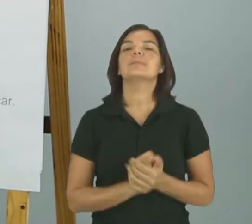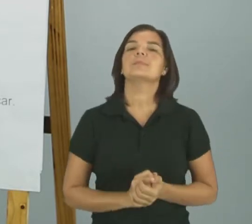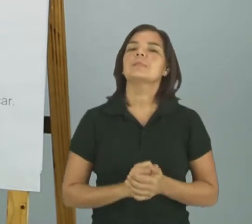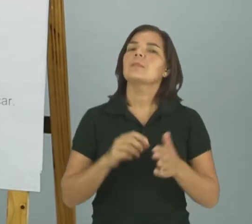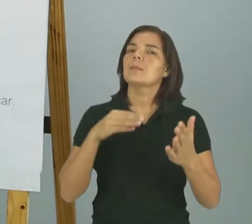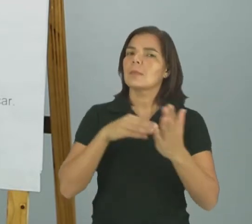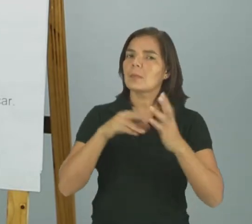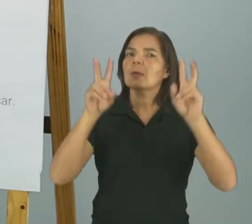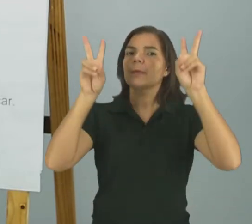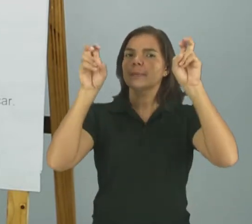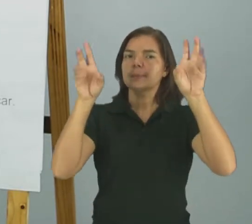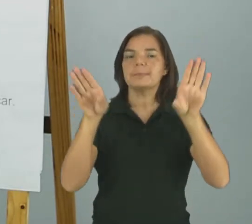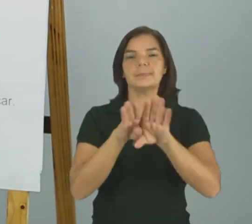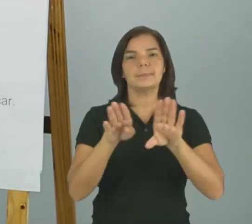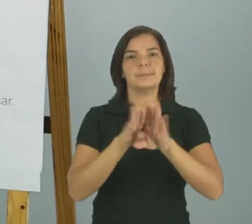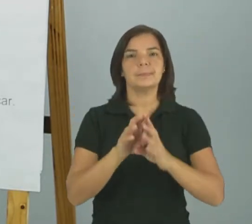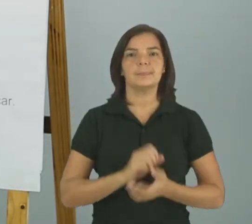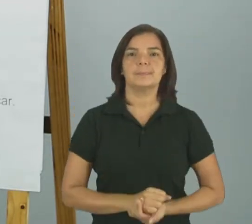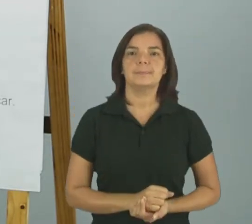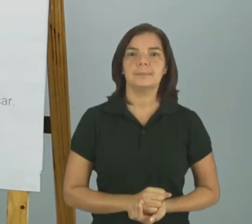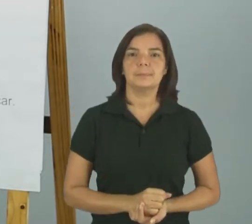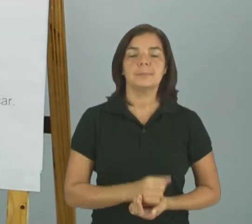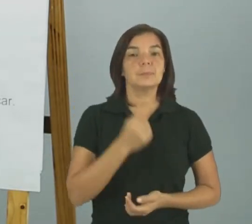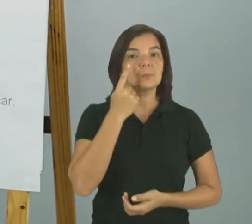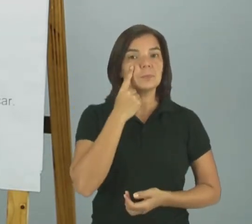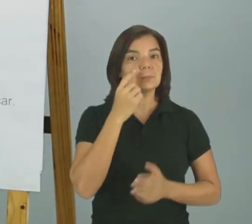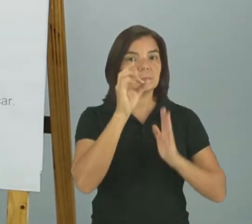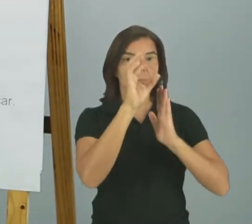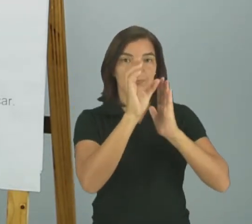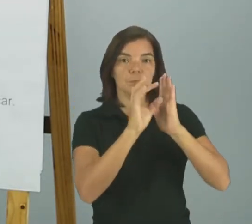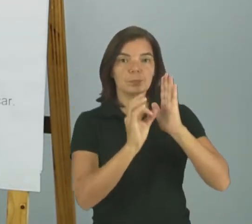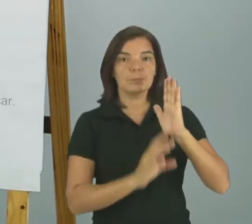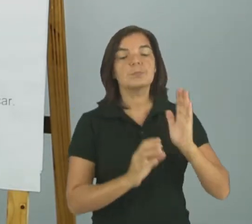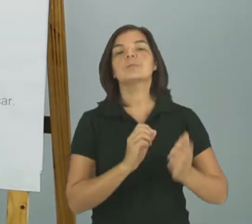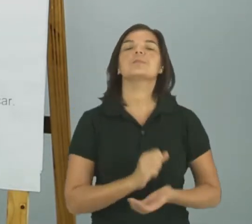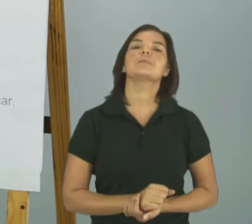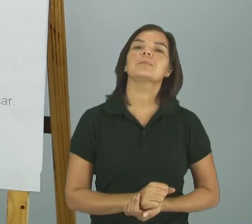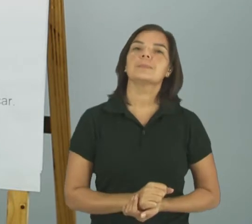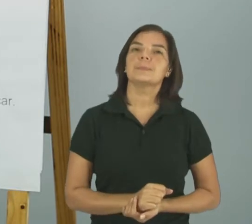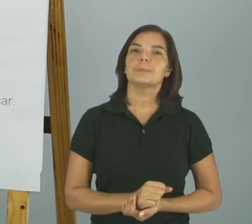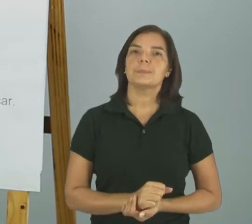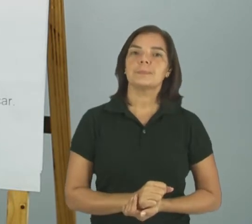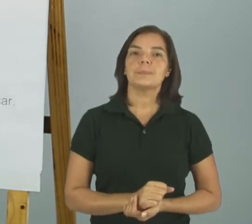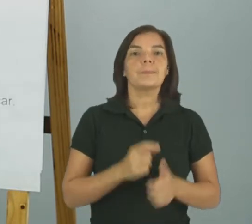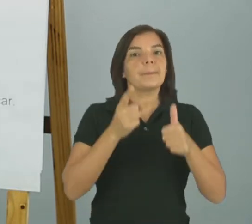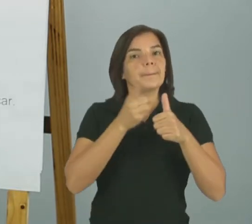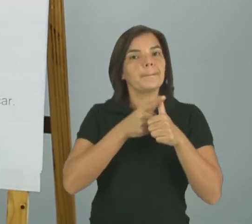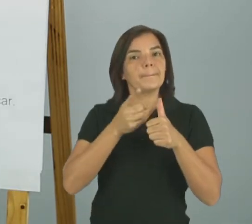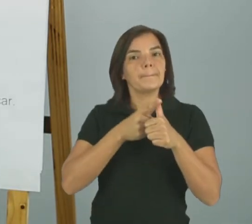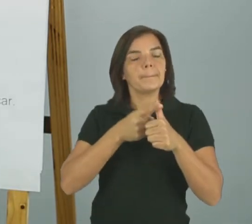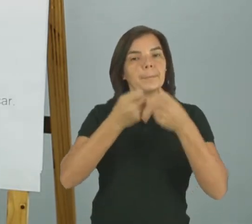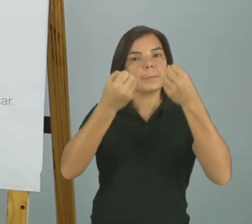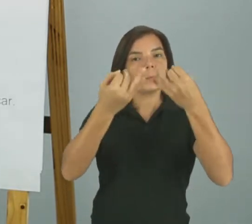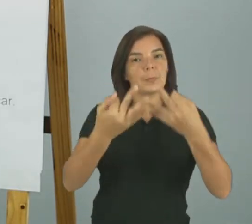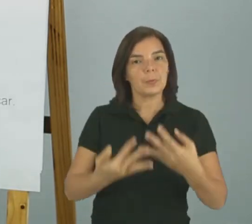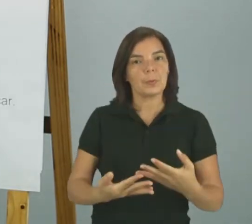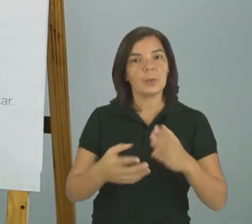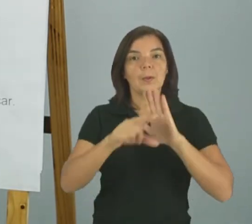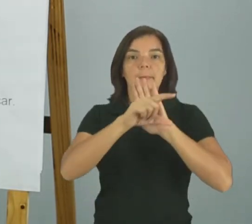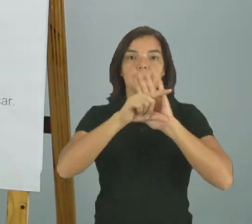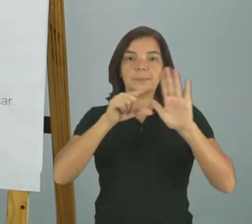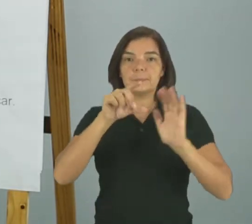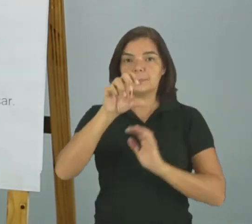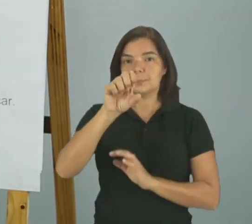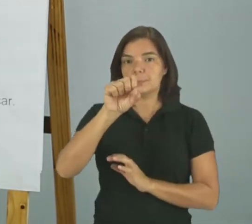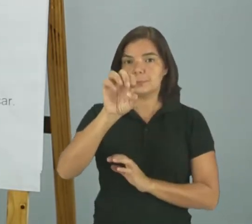título Também Vamos ver um pouquinho sobre cada uma dessas coisas, tá? Primeiro vamos falar das estrofes